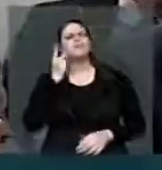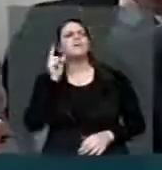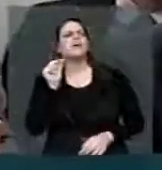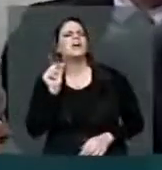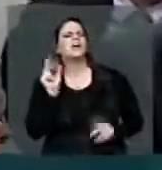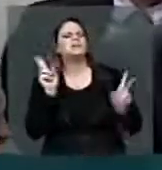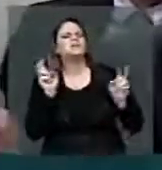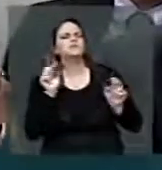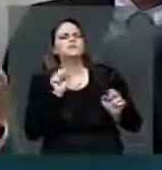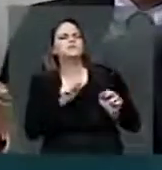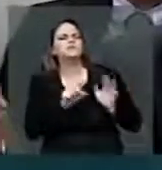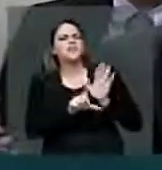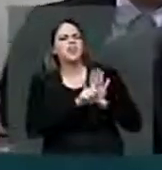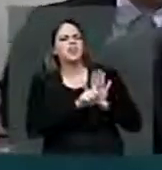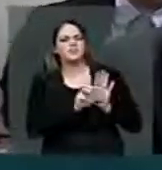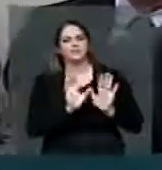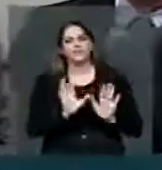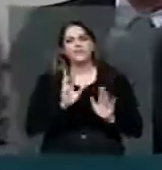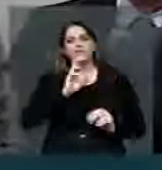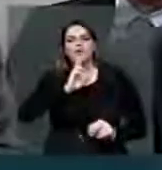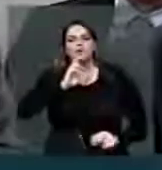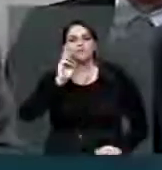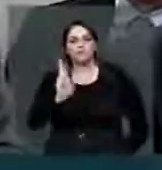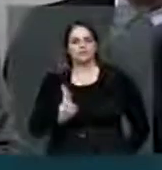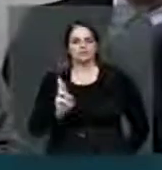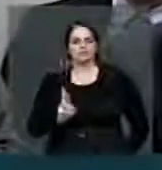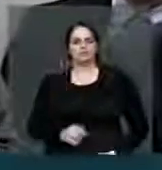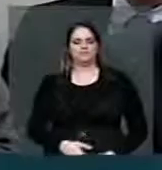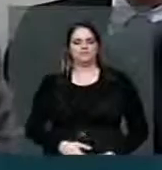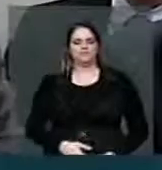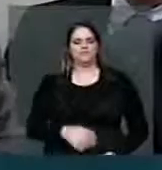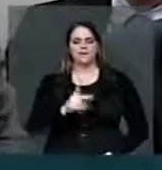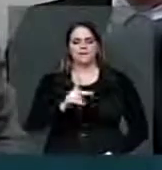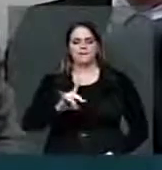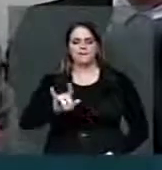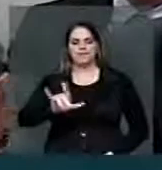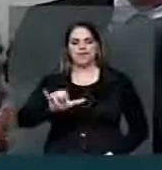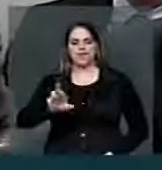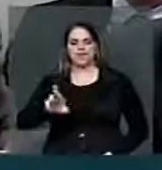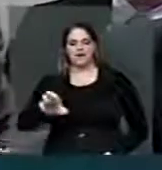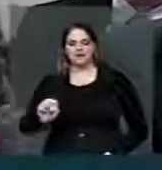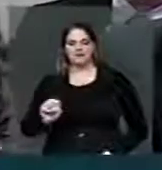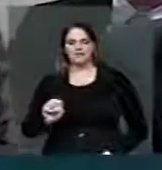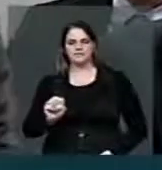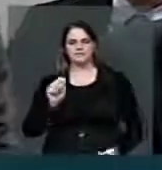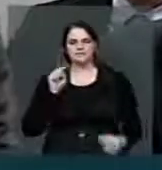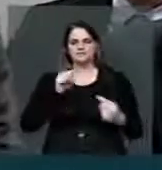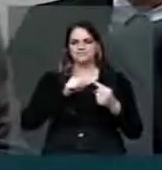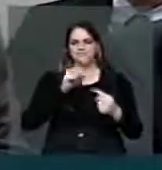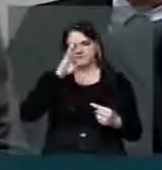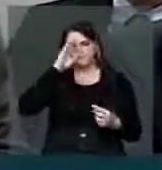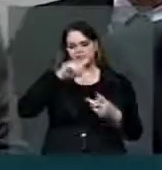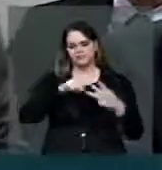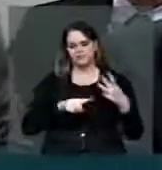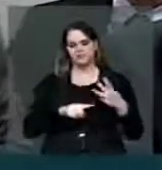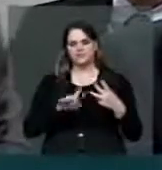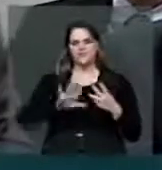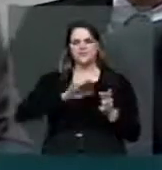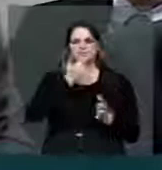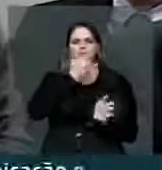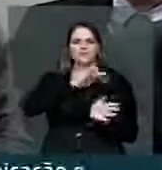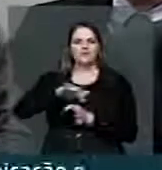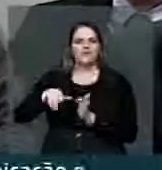isso? E eu queria responder essa pergunta. Os pilares são, primeiro, eu quero dizer, antes de falar dos três pilares.